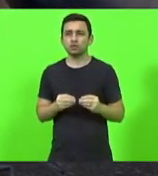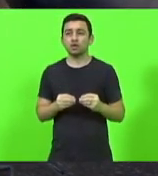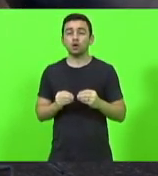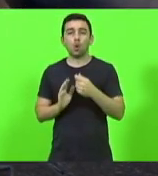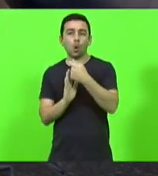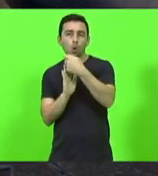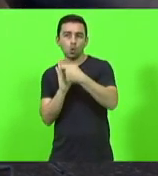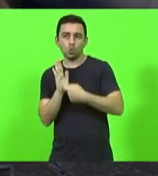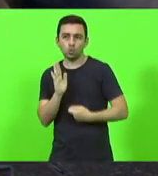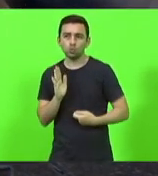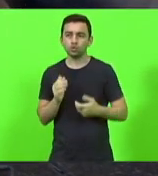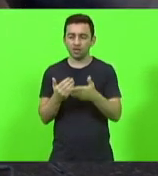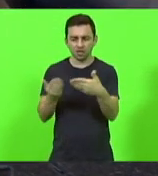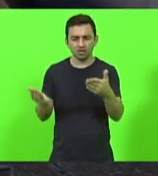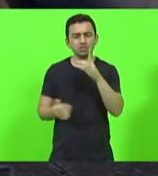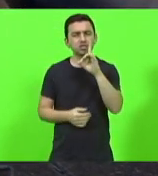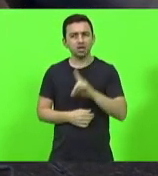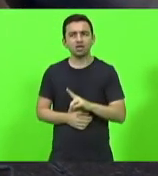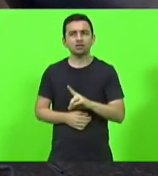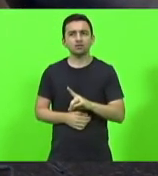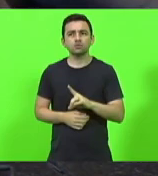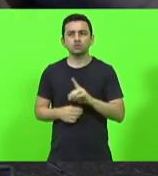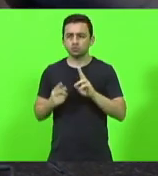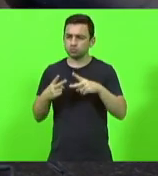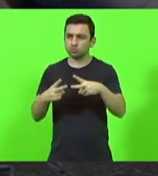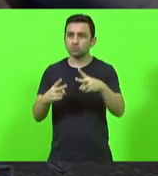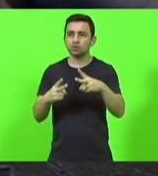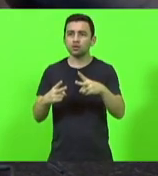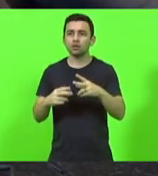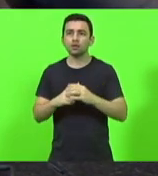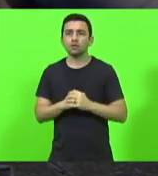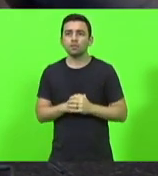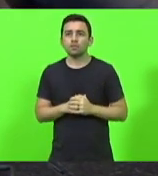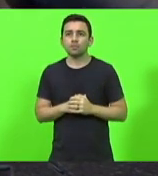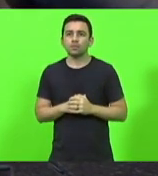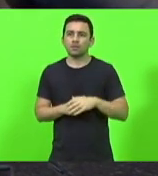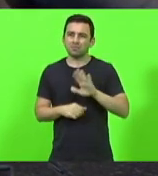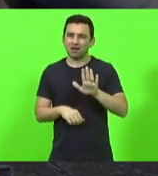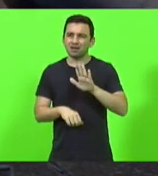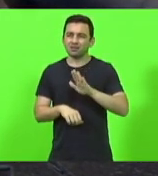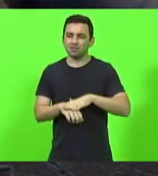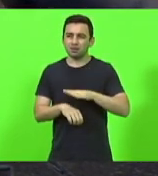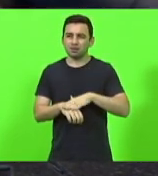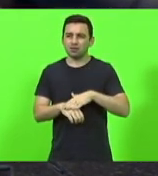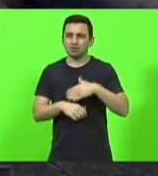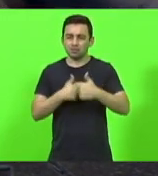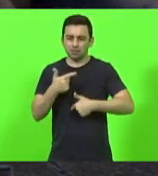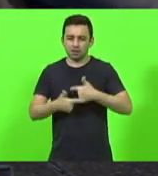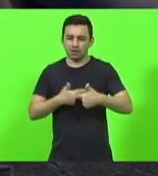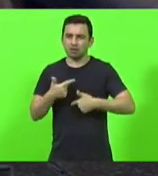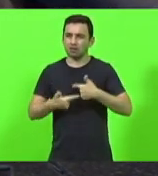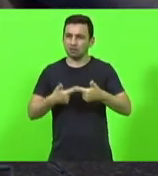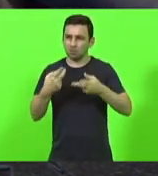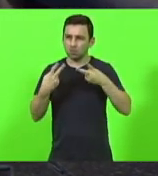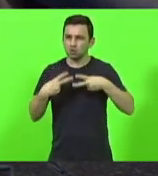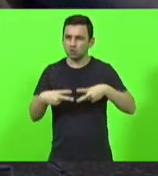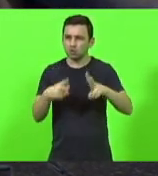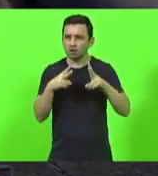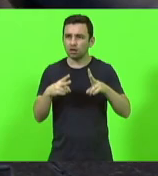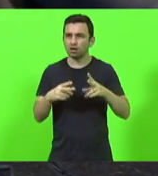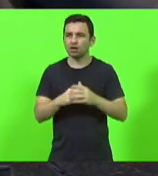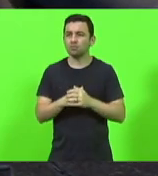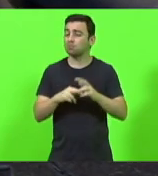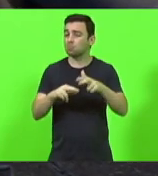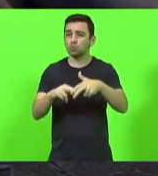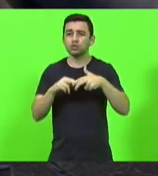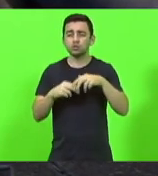ali tem que ter os seus direitos resguardados, não há como mudar isso, mas a atividade, o Estado insistir em manter essa atividade, é por isso que